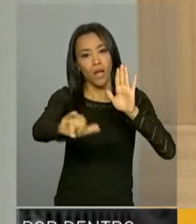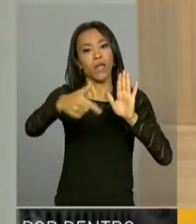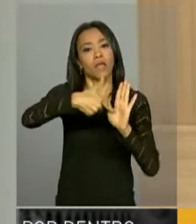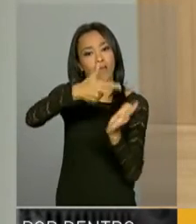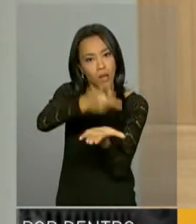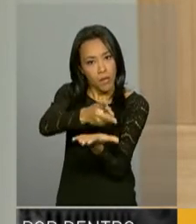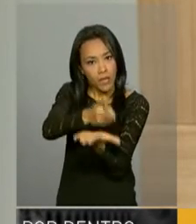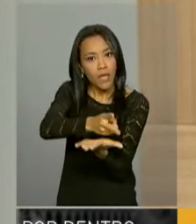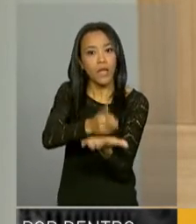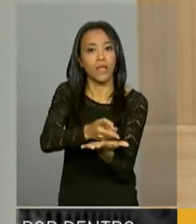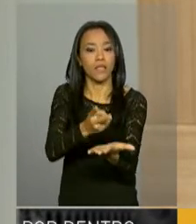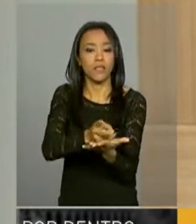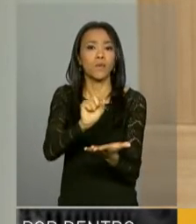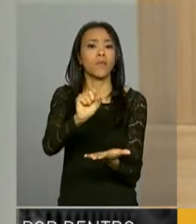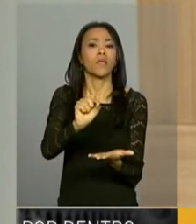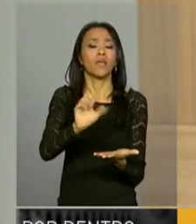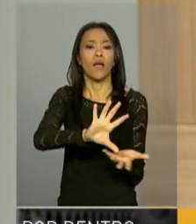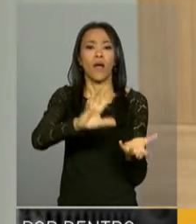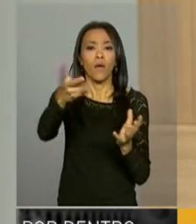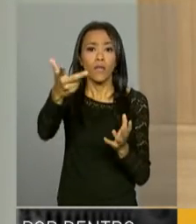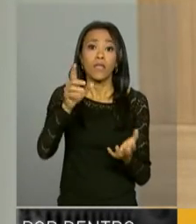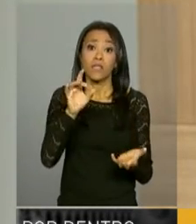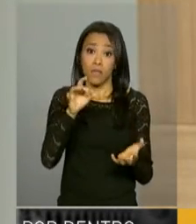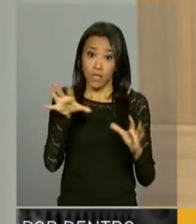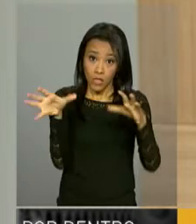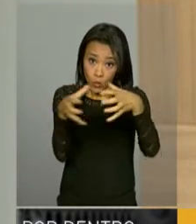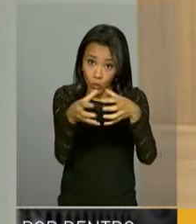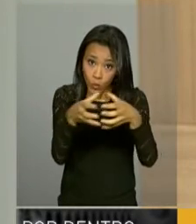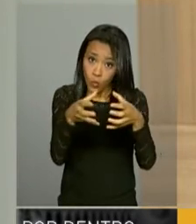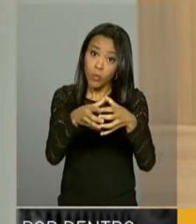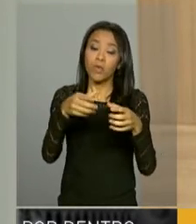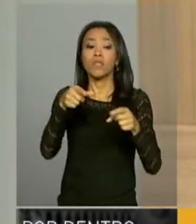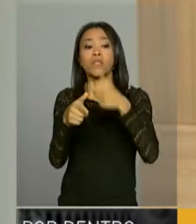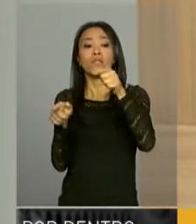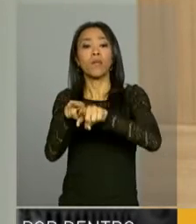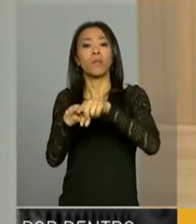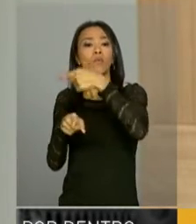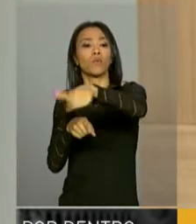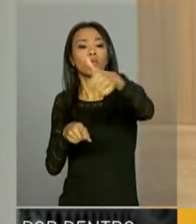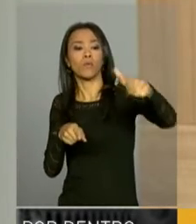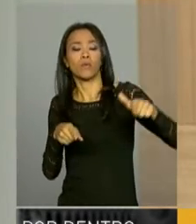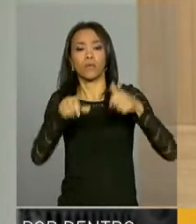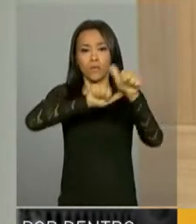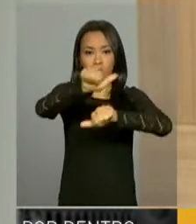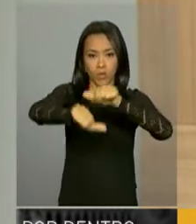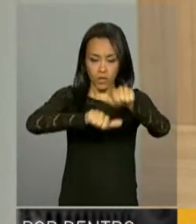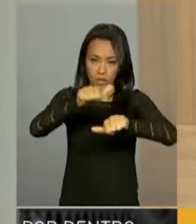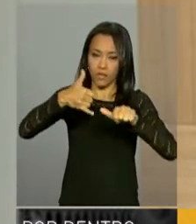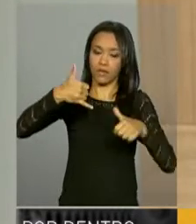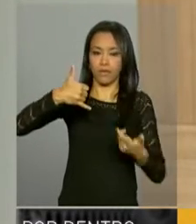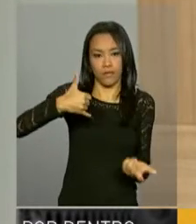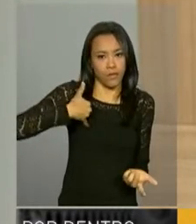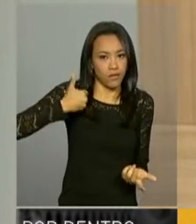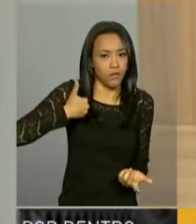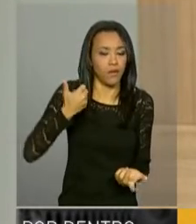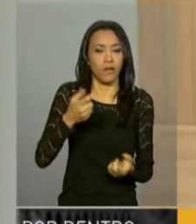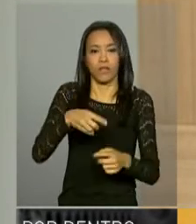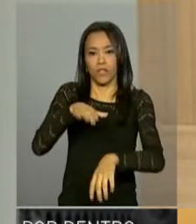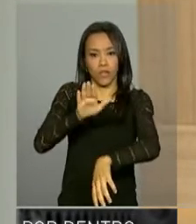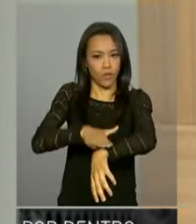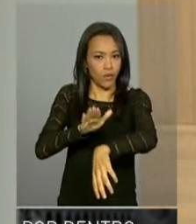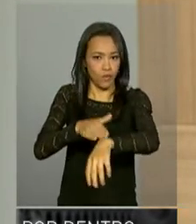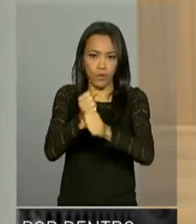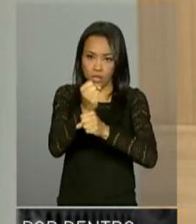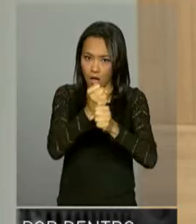mantida. O que acontece, não só para esse grupo, mas também para os outros, são as mudanças relativamente à idade, ao tempo de contribuição